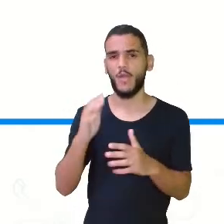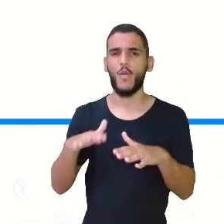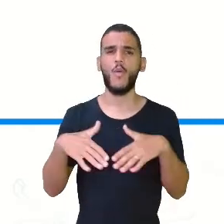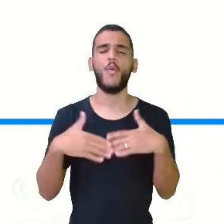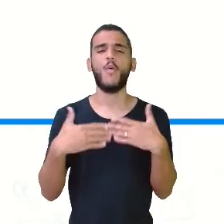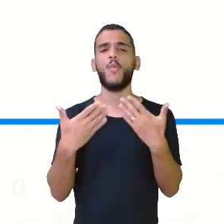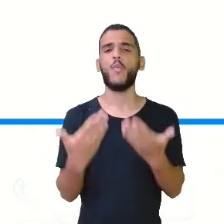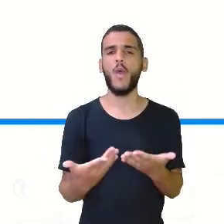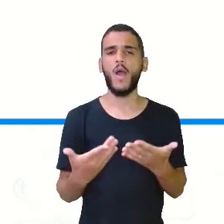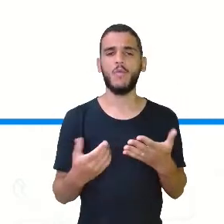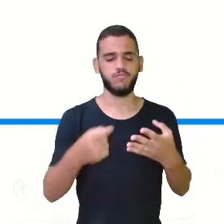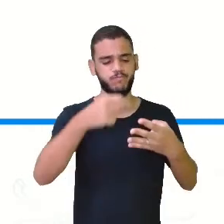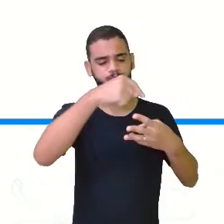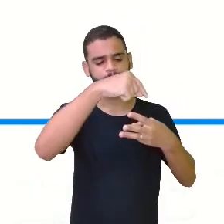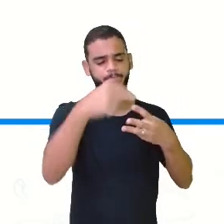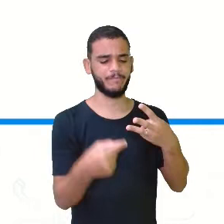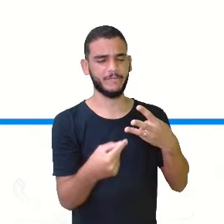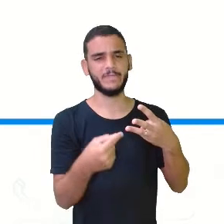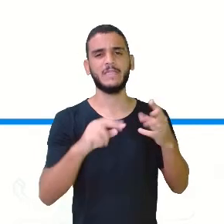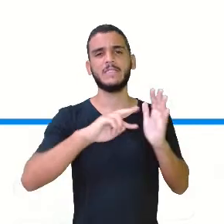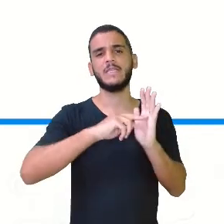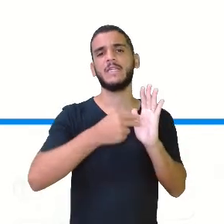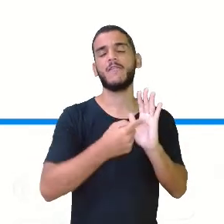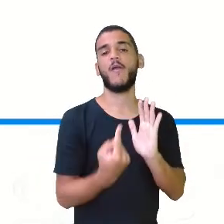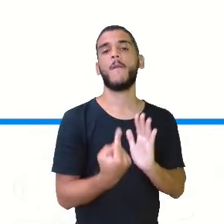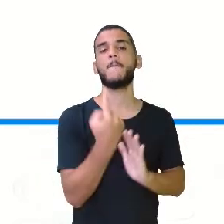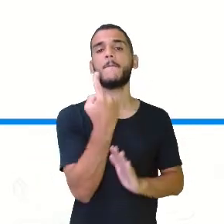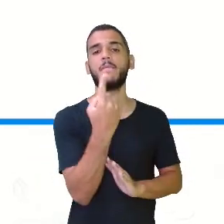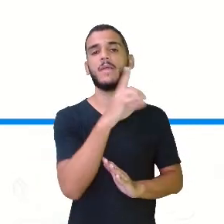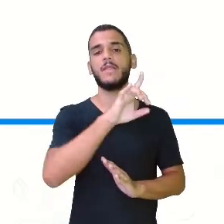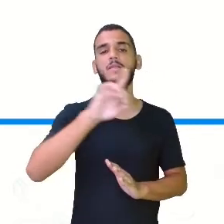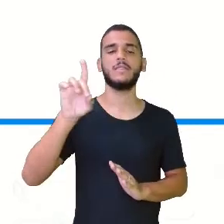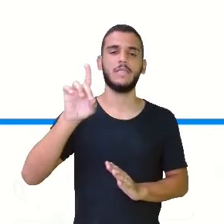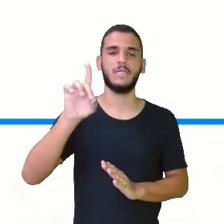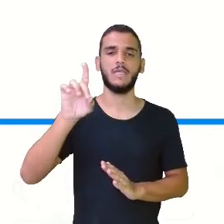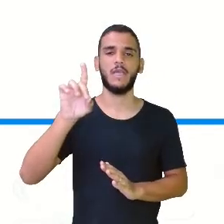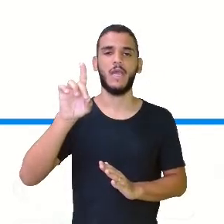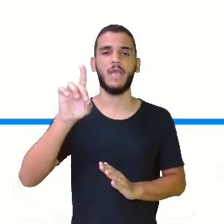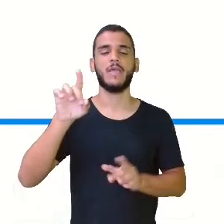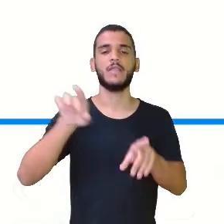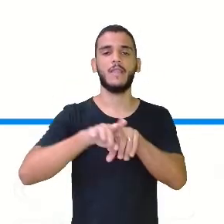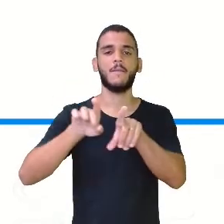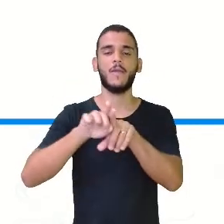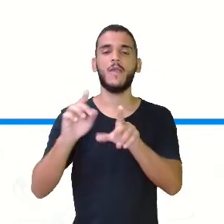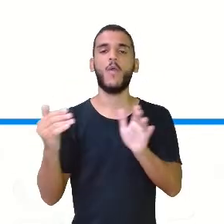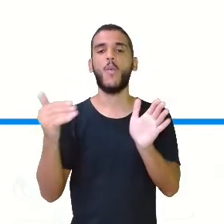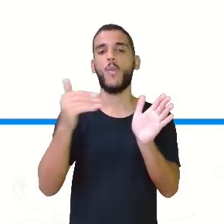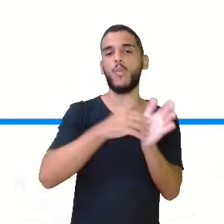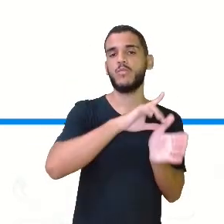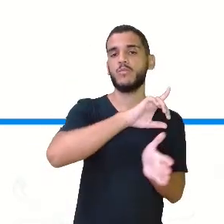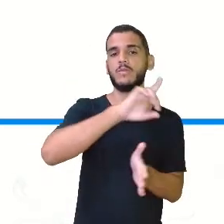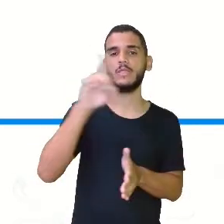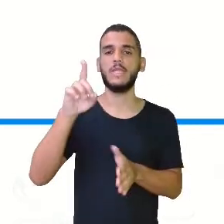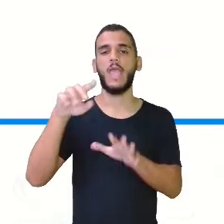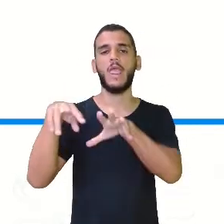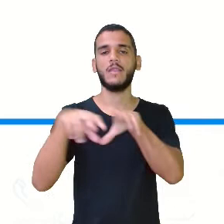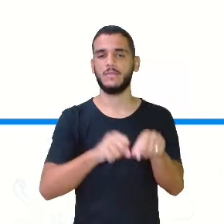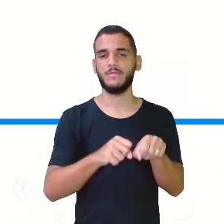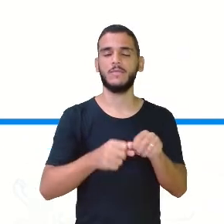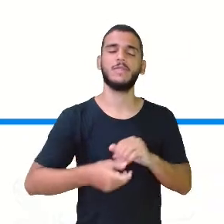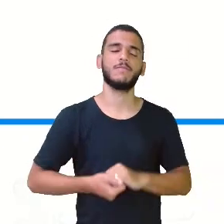indica o primeiro dia e o último dia da semana?